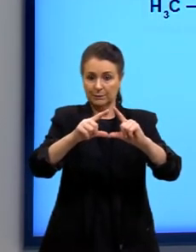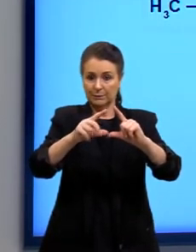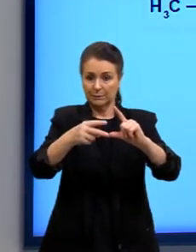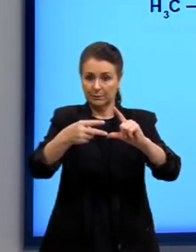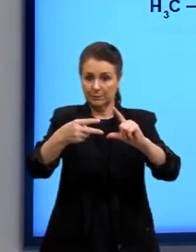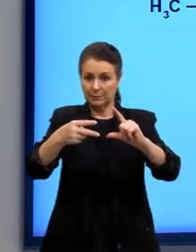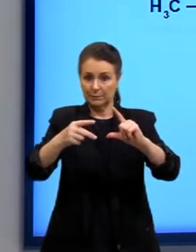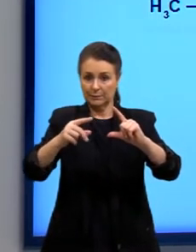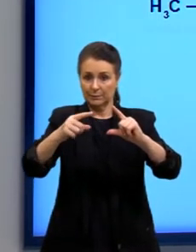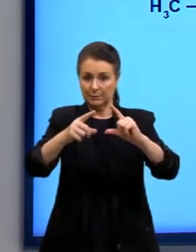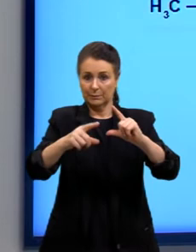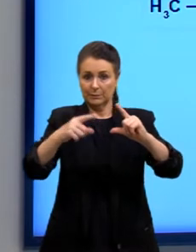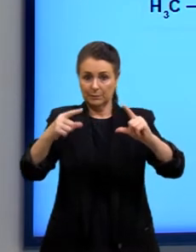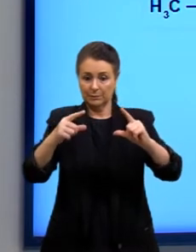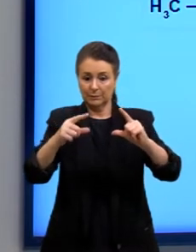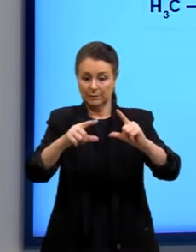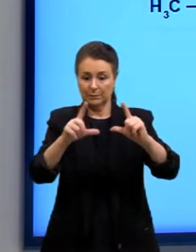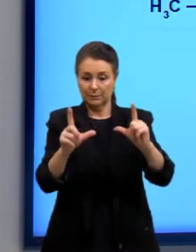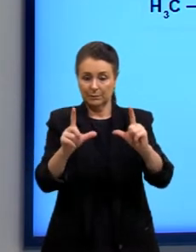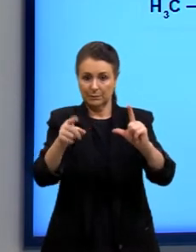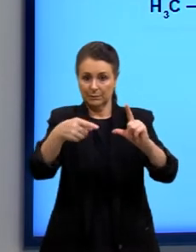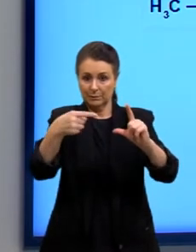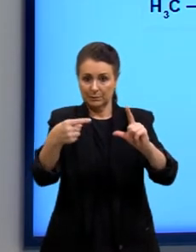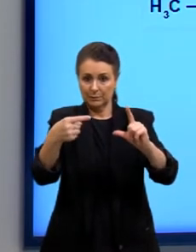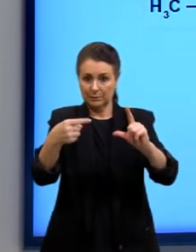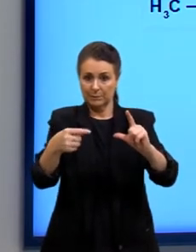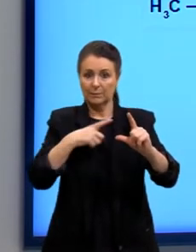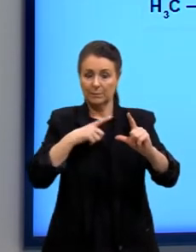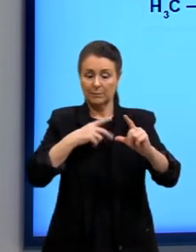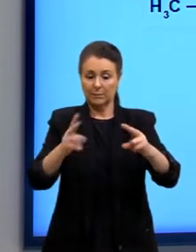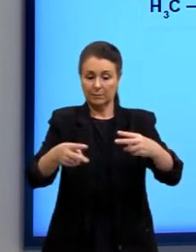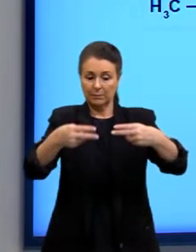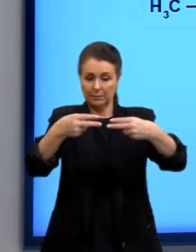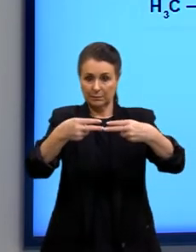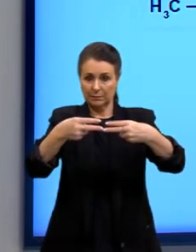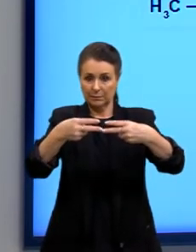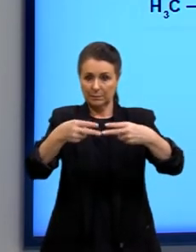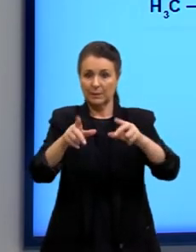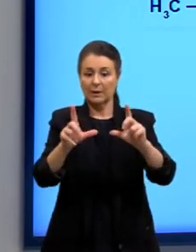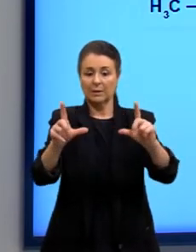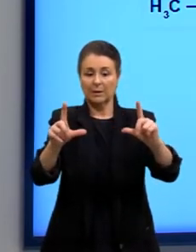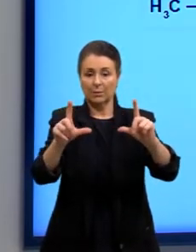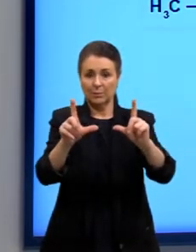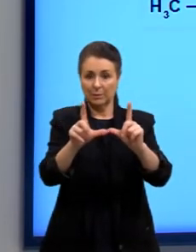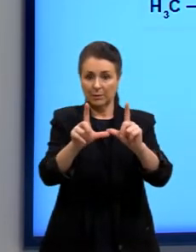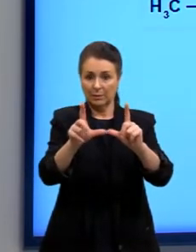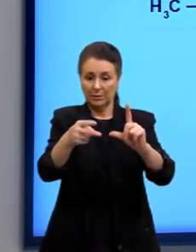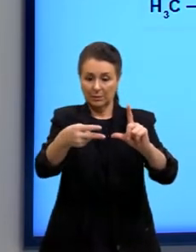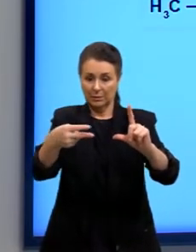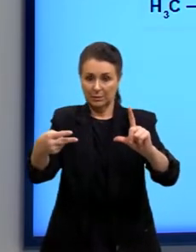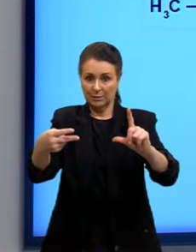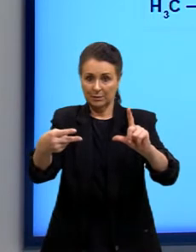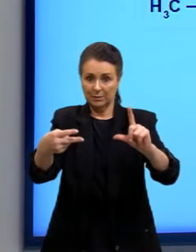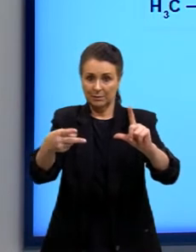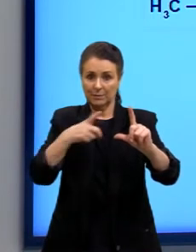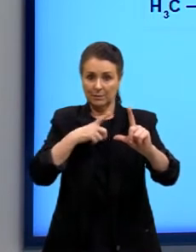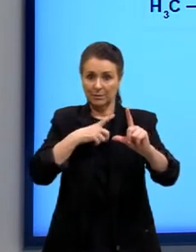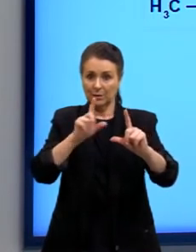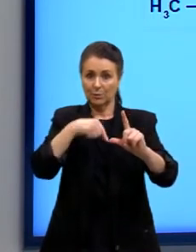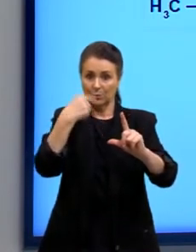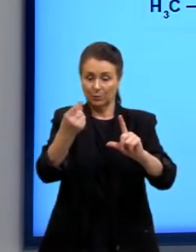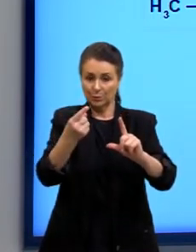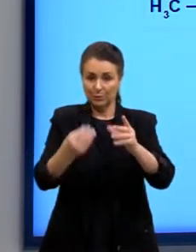e vou ter uma dupla ligação, uma cadeia insaturada, mais a água como subproduto.